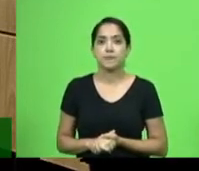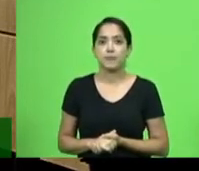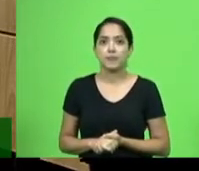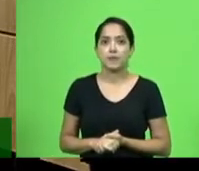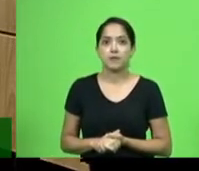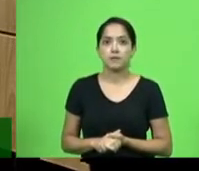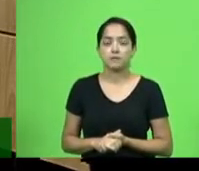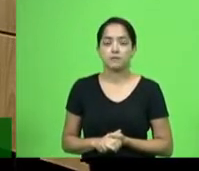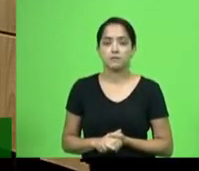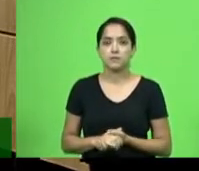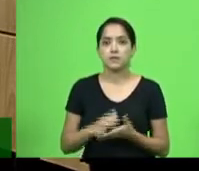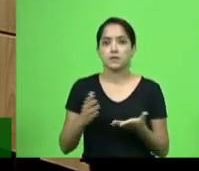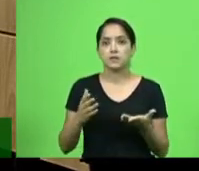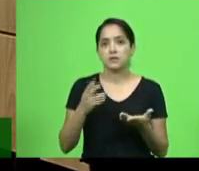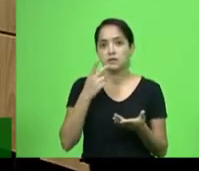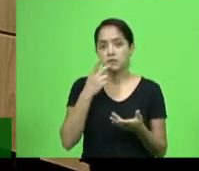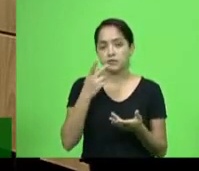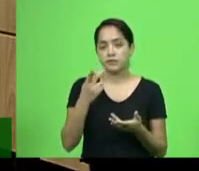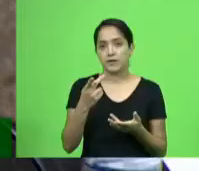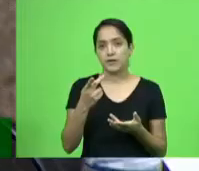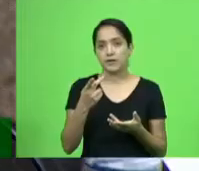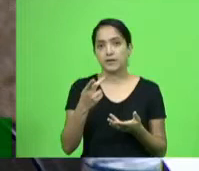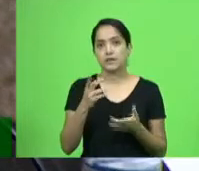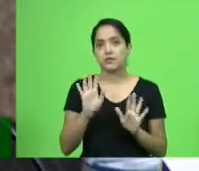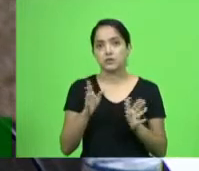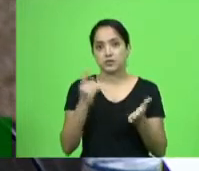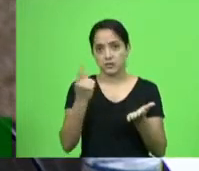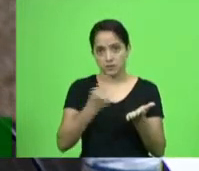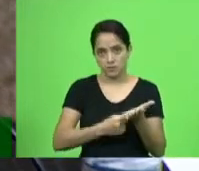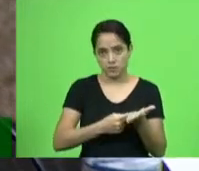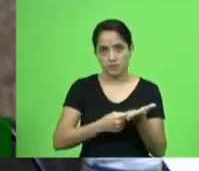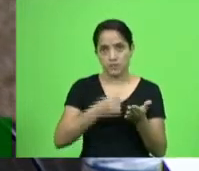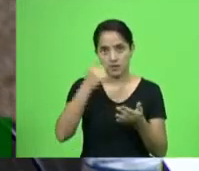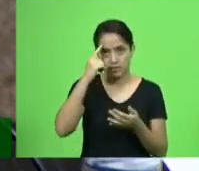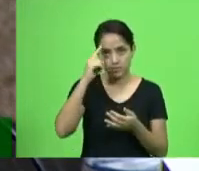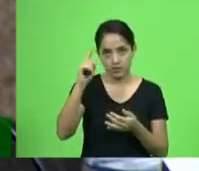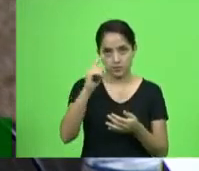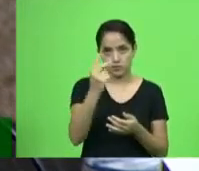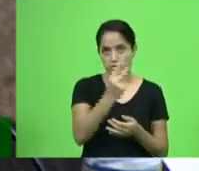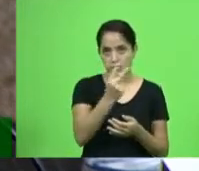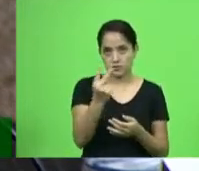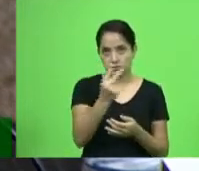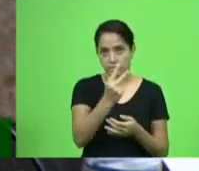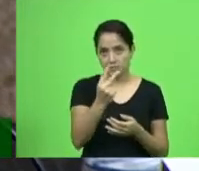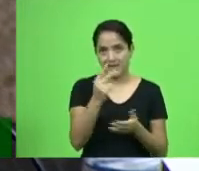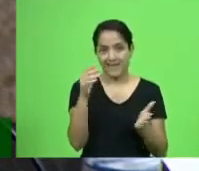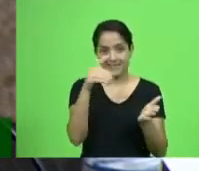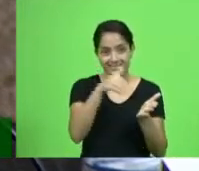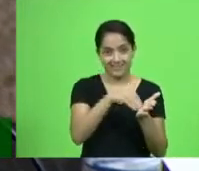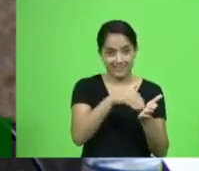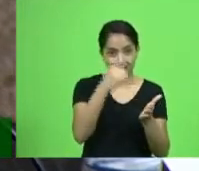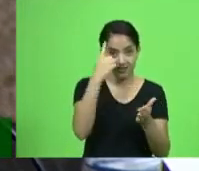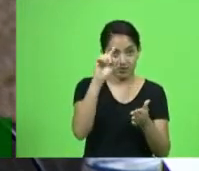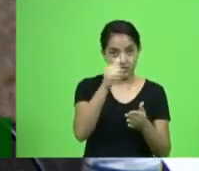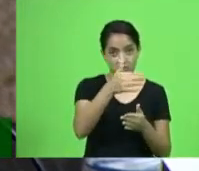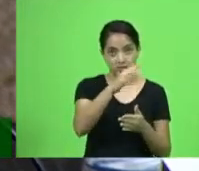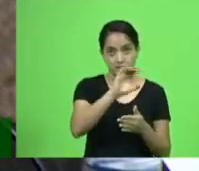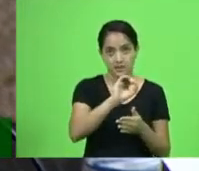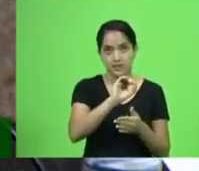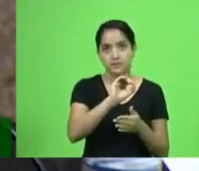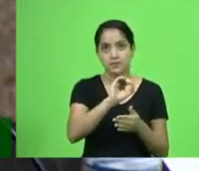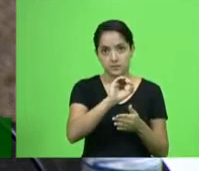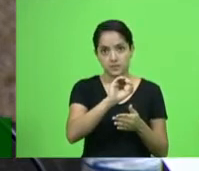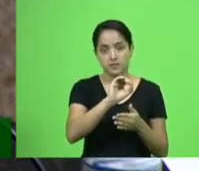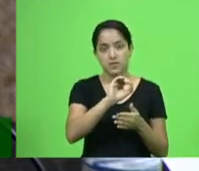mencionei aqui que ele está programado para o dia 22. Se a gente esperar até dia 10, os funcionários vão entrar em greve.